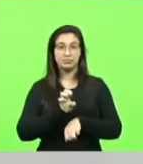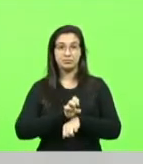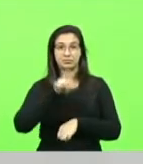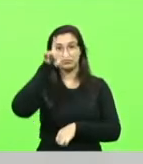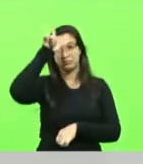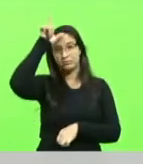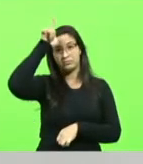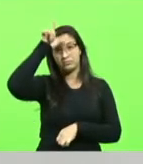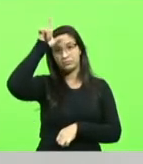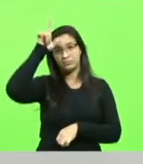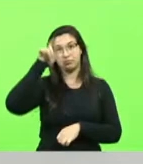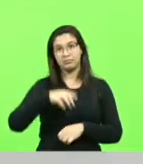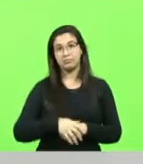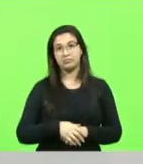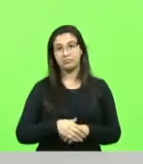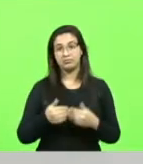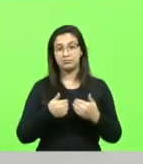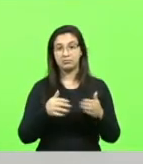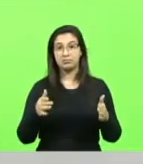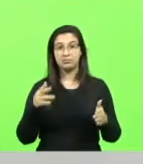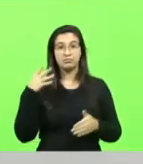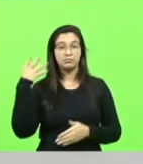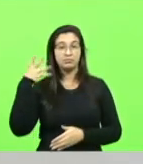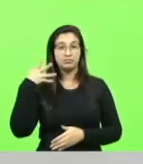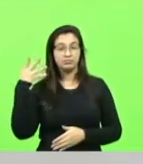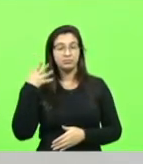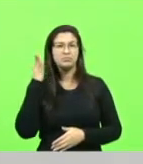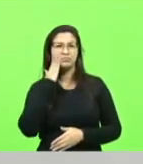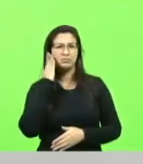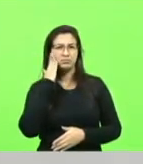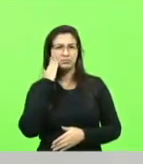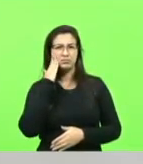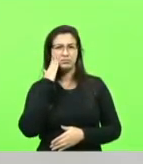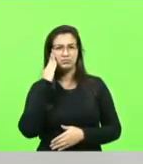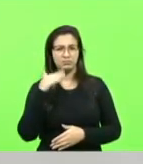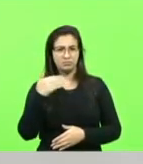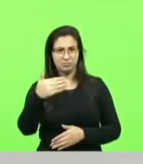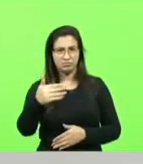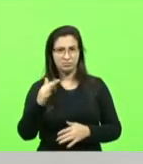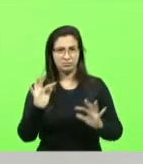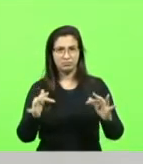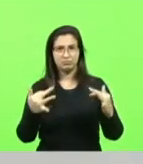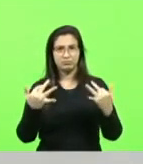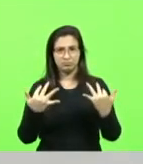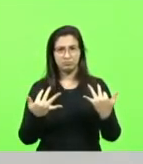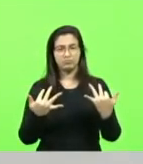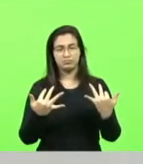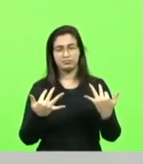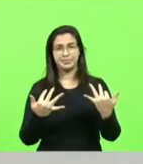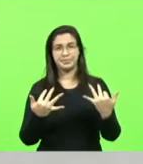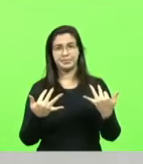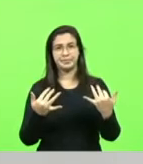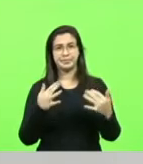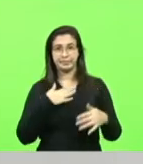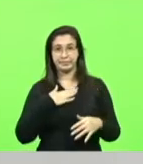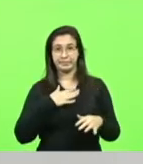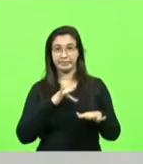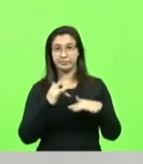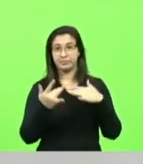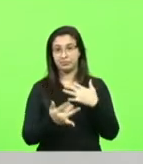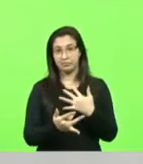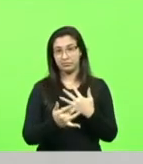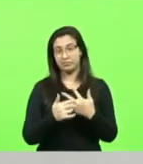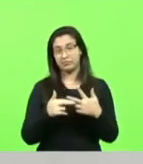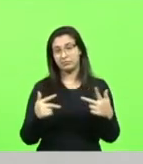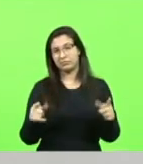assim, minha fala hoje, até porque sei que tem várias pessoas que mais tarde assistirão pelas minhas redes sociais, que nos acompanham. E nós sabemos que nós